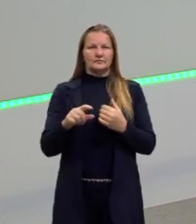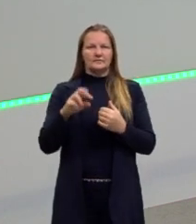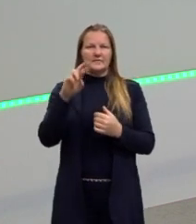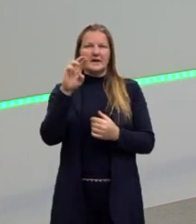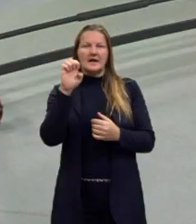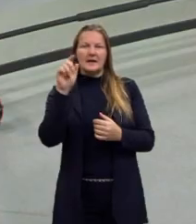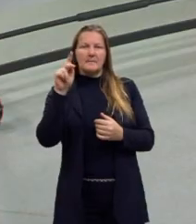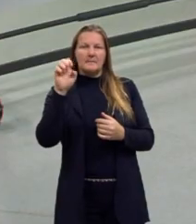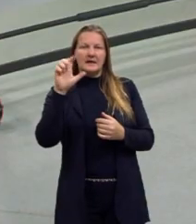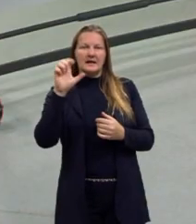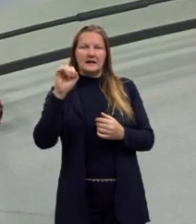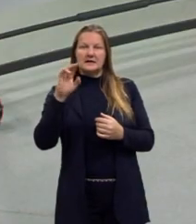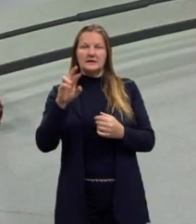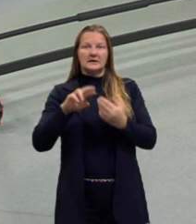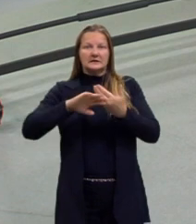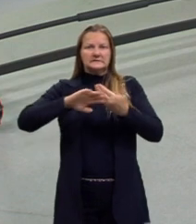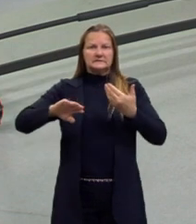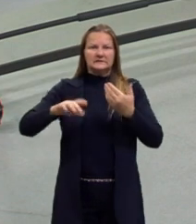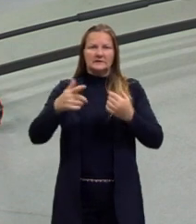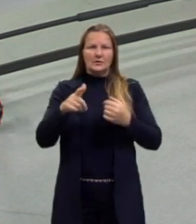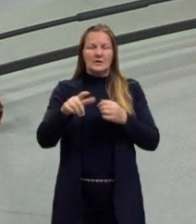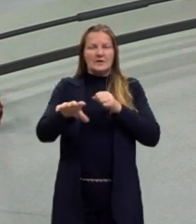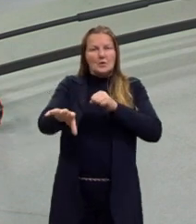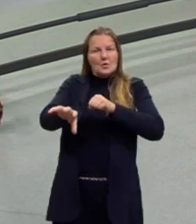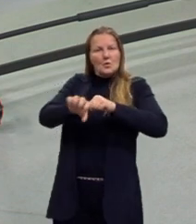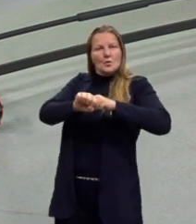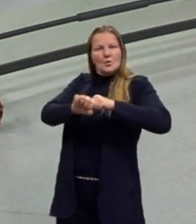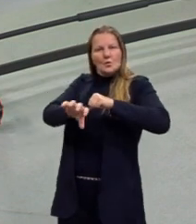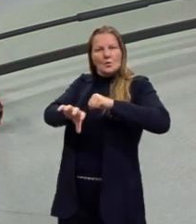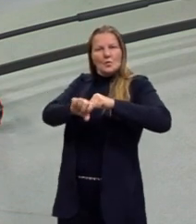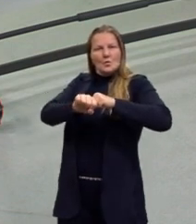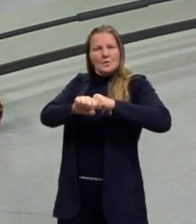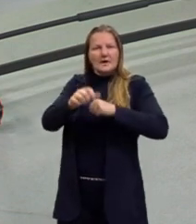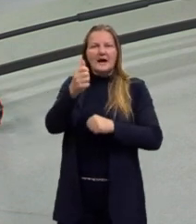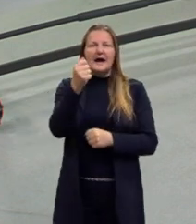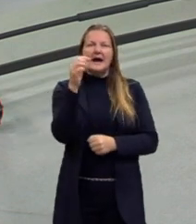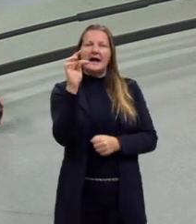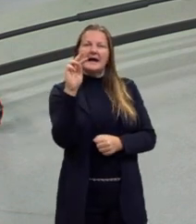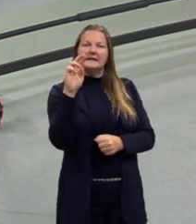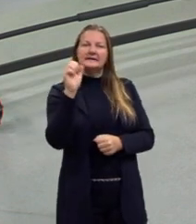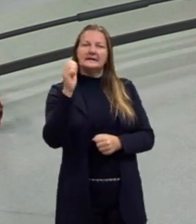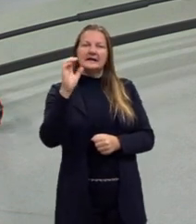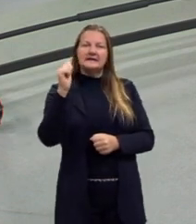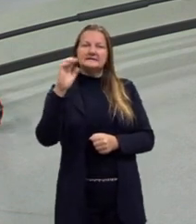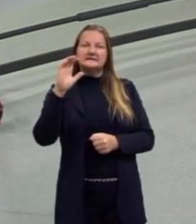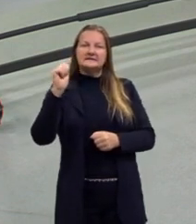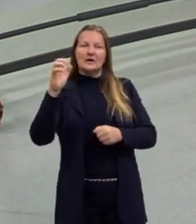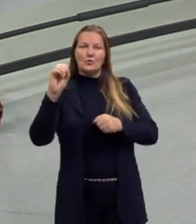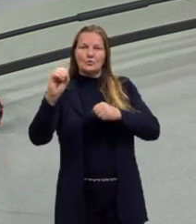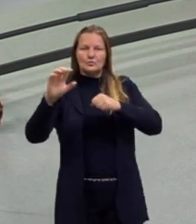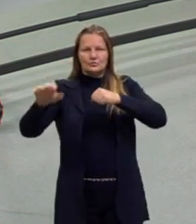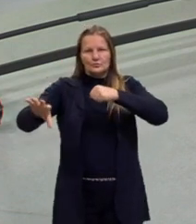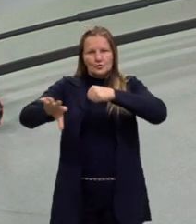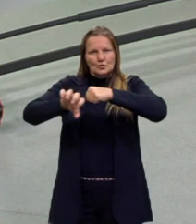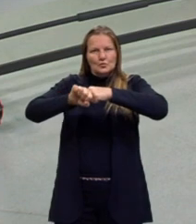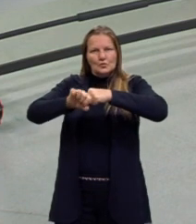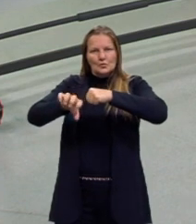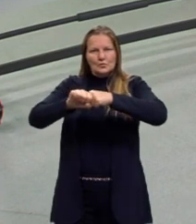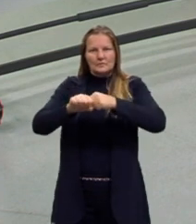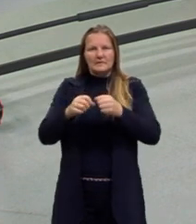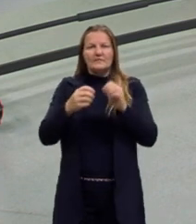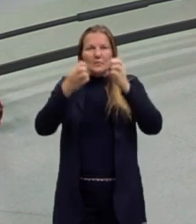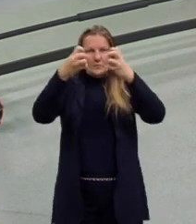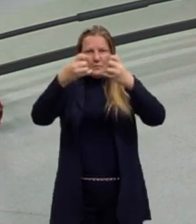eu vou mostrar para vocês como que acontece basicamente a interação dos